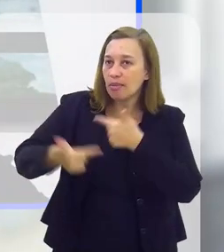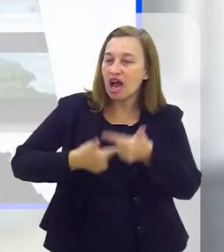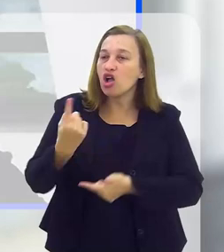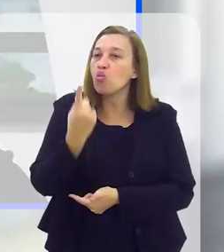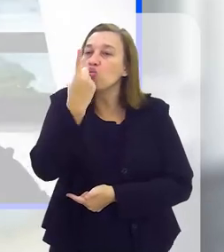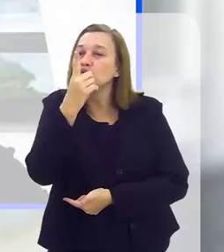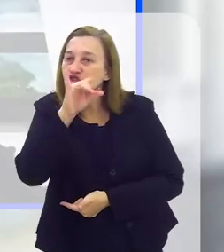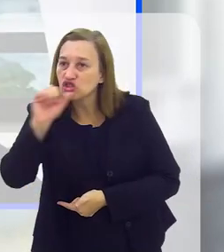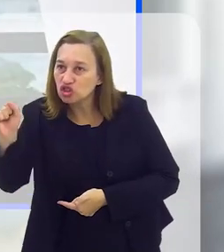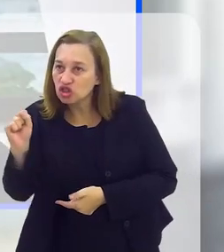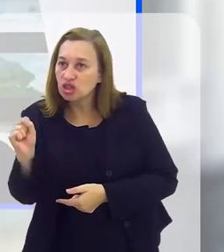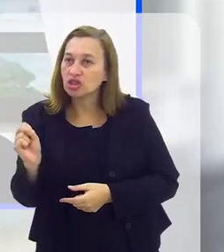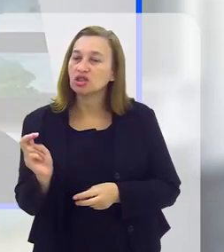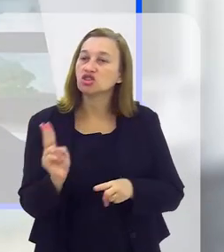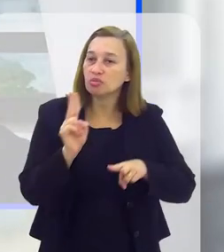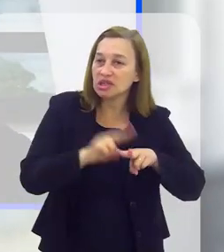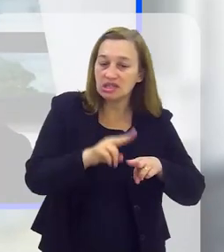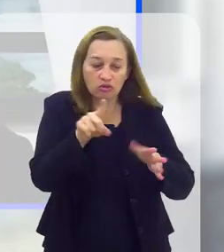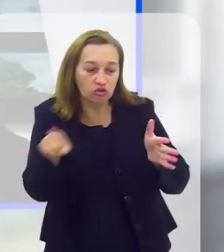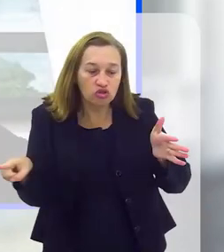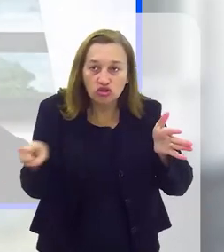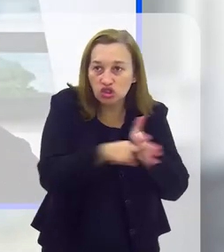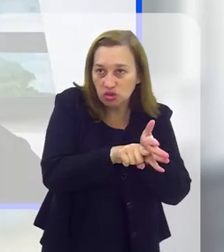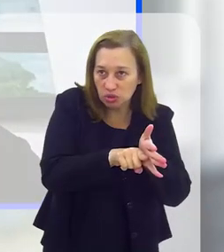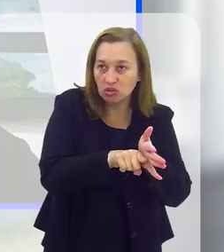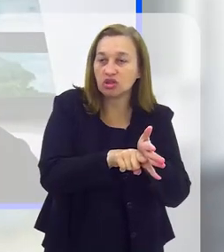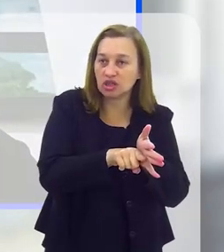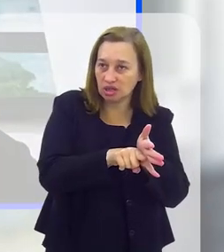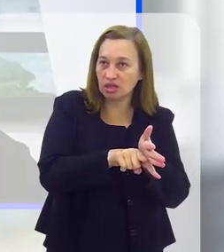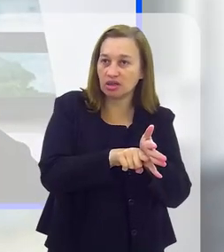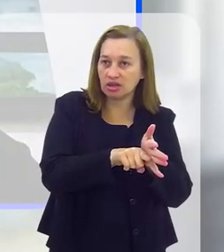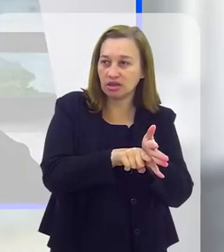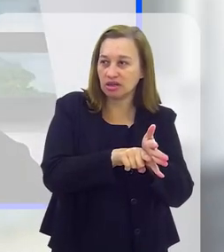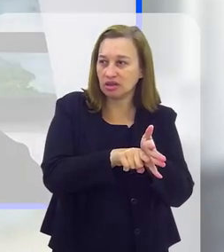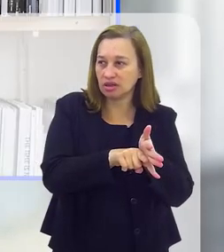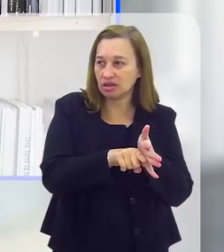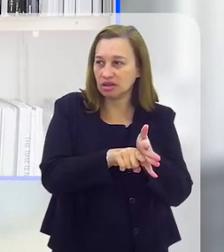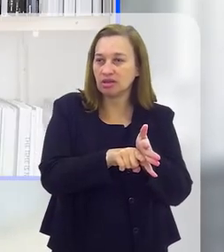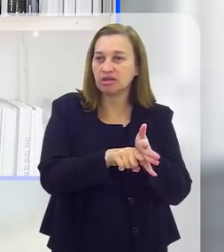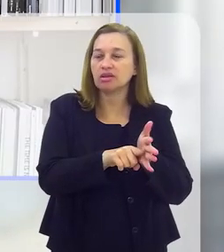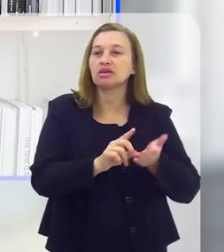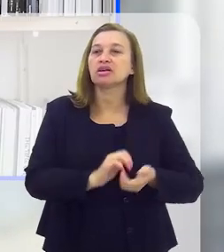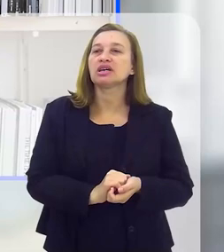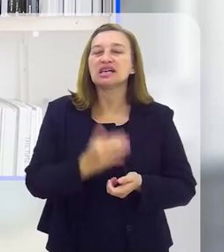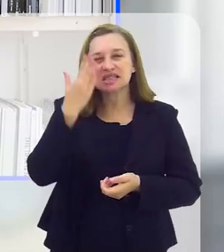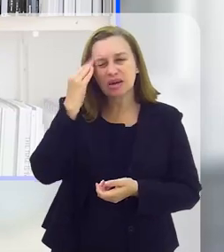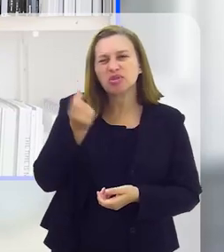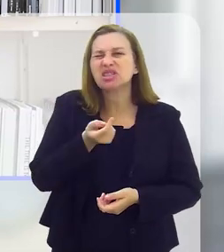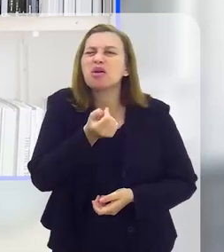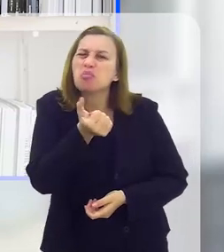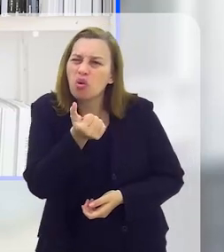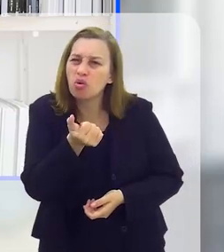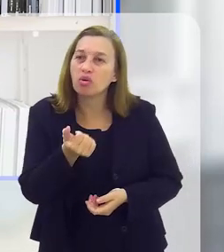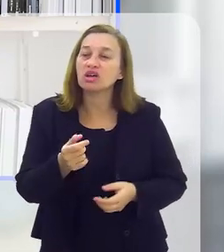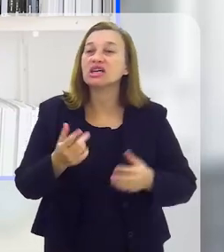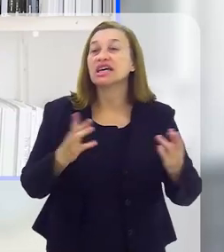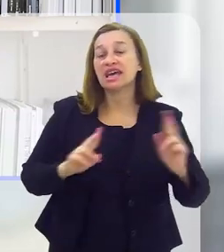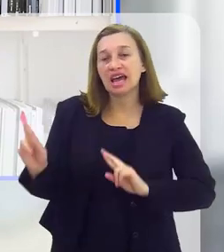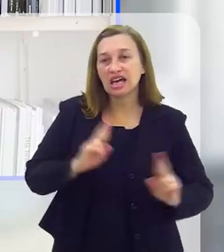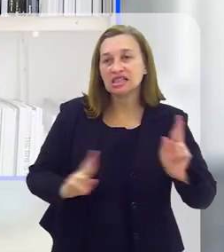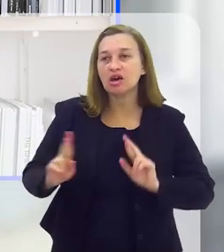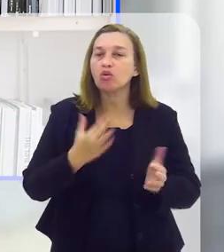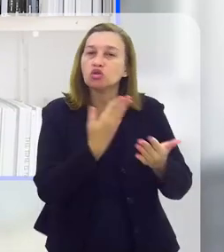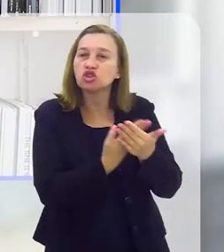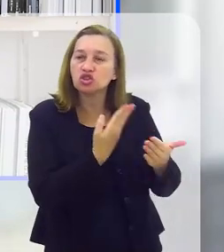é abatido, ele reduz. Mas sabemos que a oferta de vagas de trabalho nas penitenciárias é muito pouca. Já em